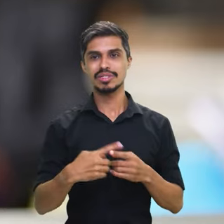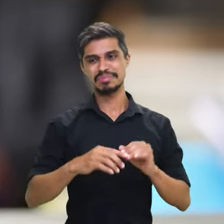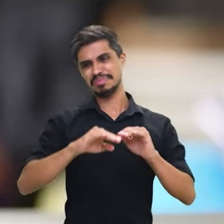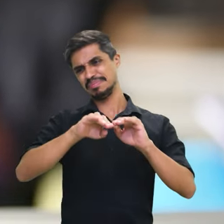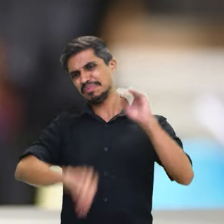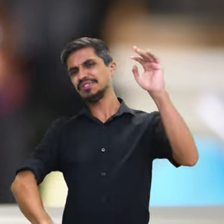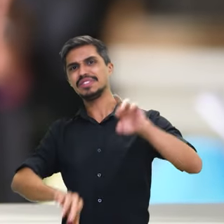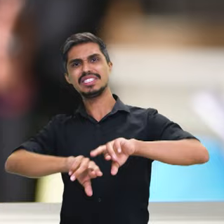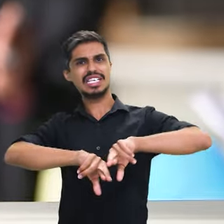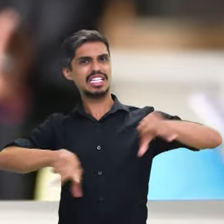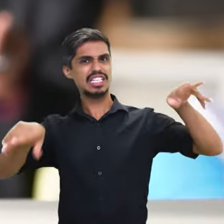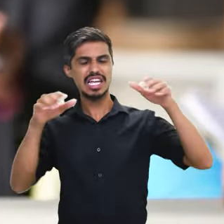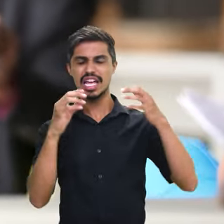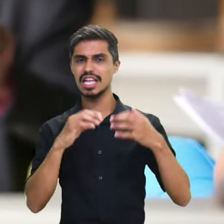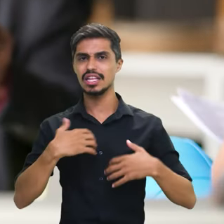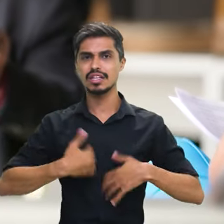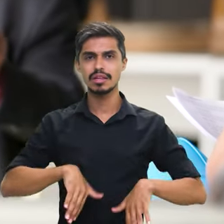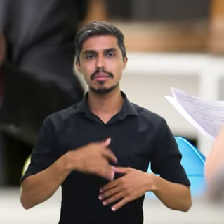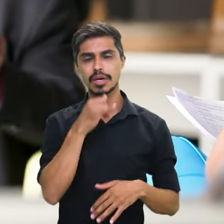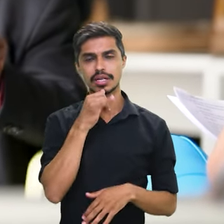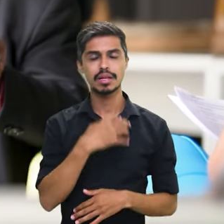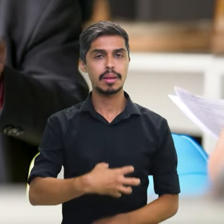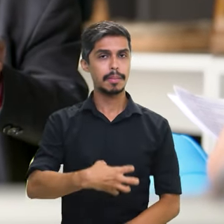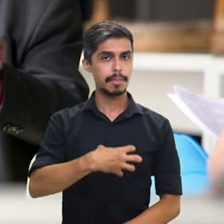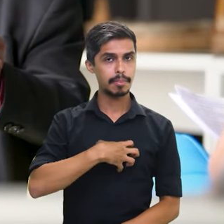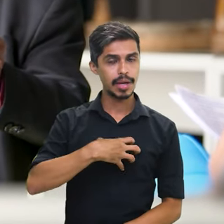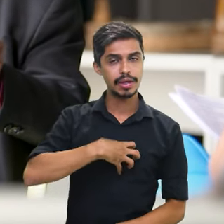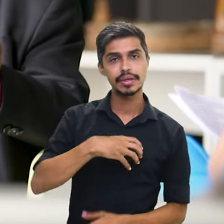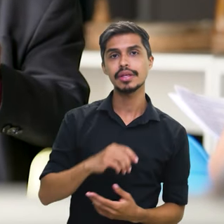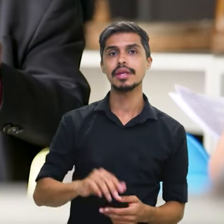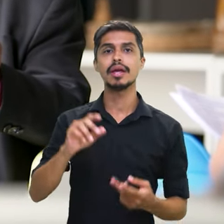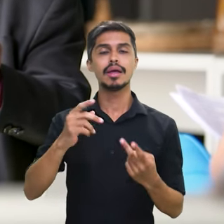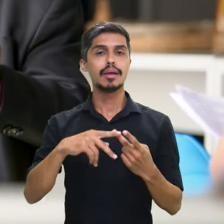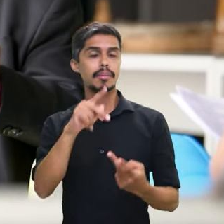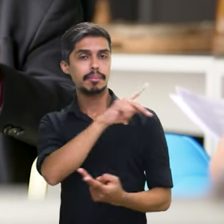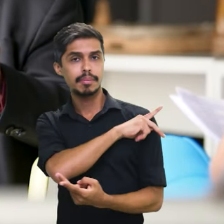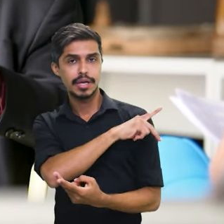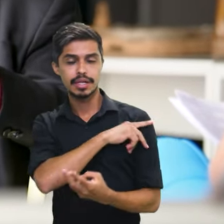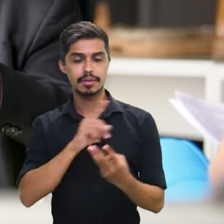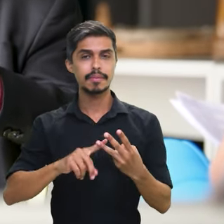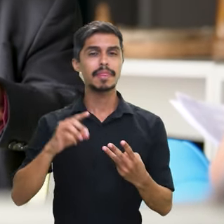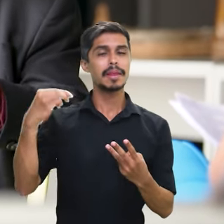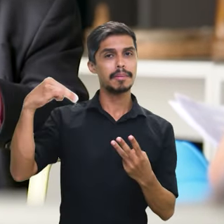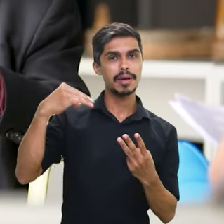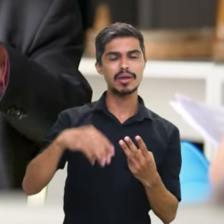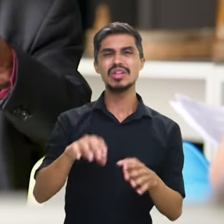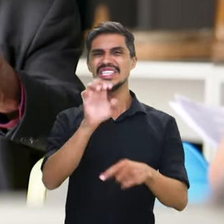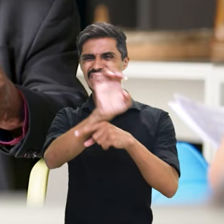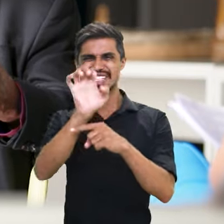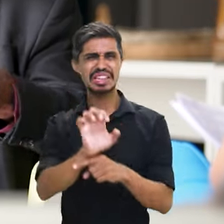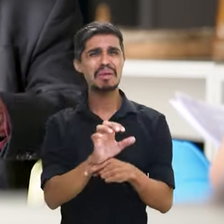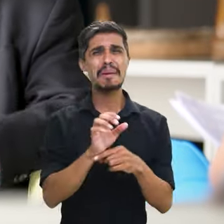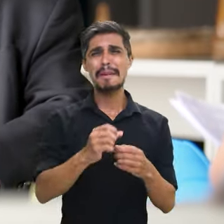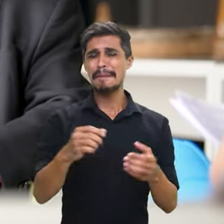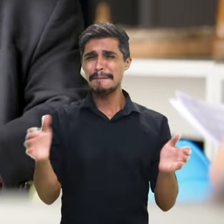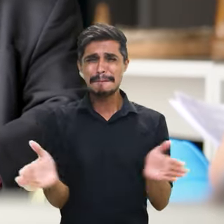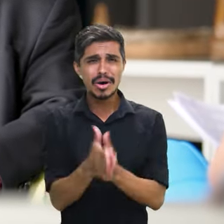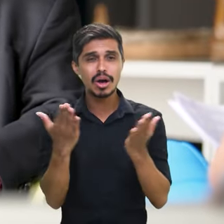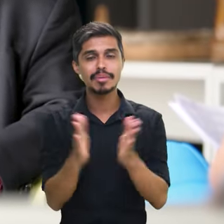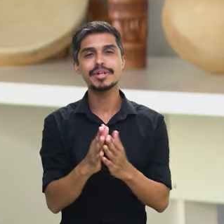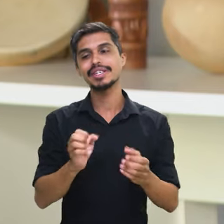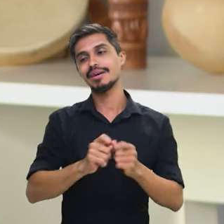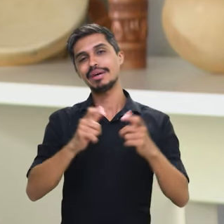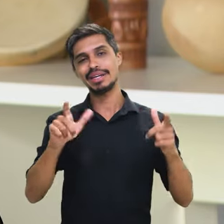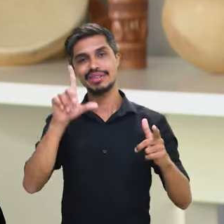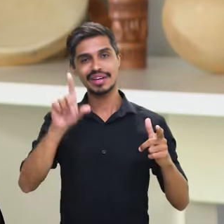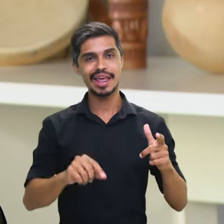tamanho de um abismo. Se você pegar Bahia, Maranhão, Piauí, são estados muito pobres que têm uma grande população negra.